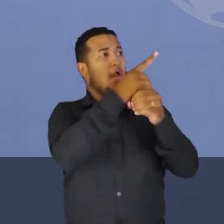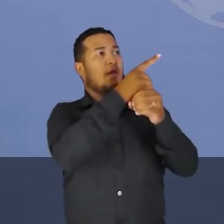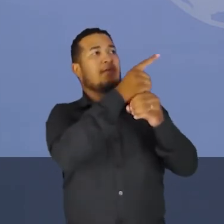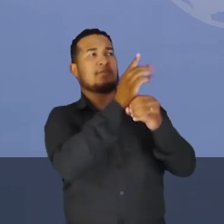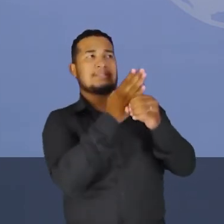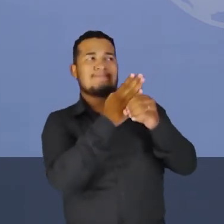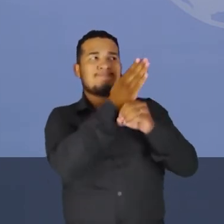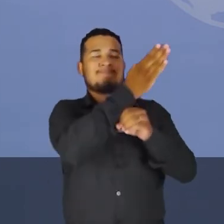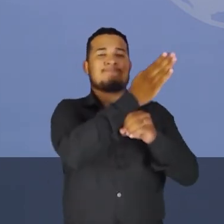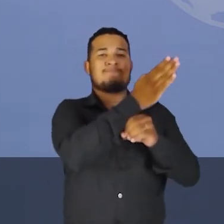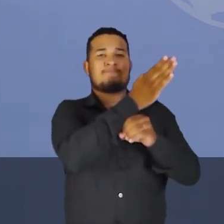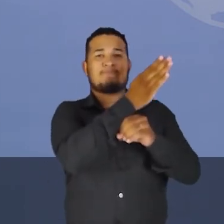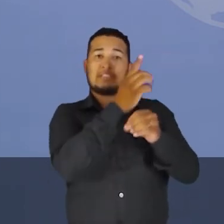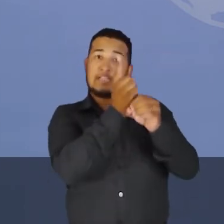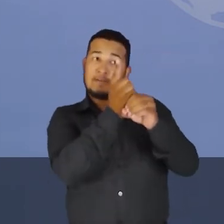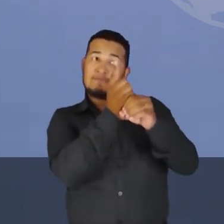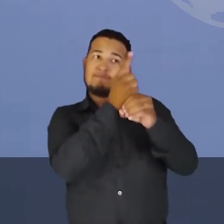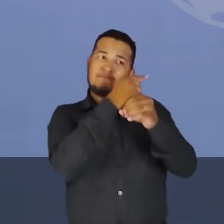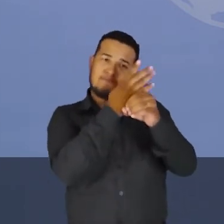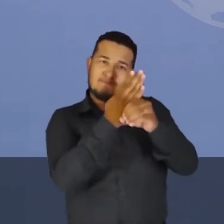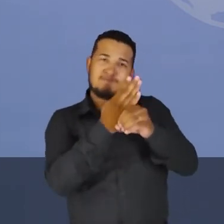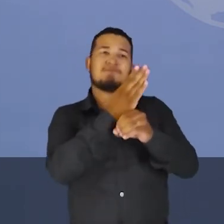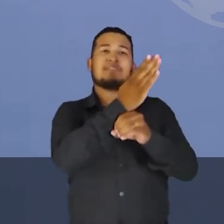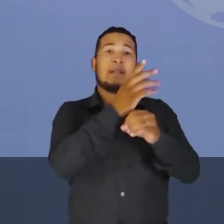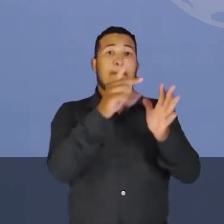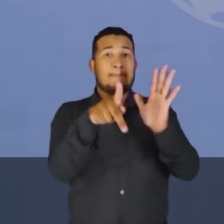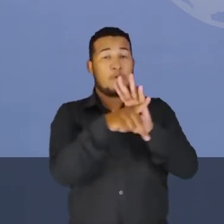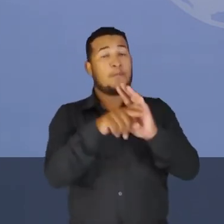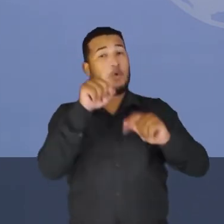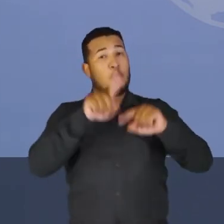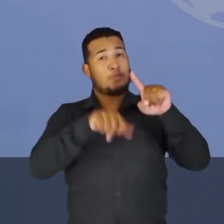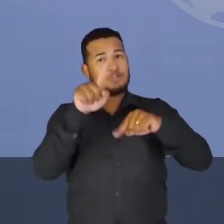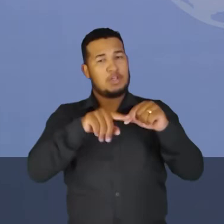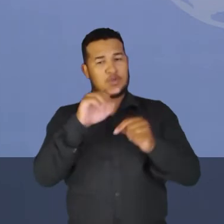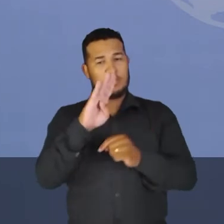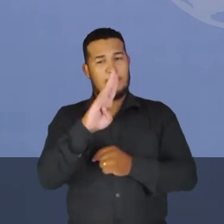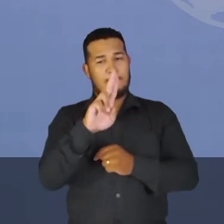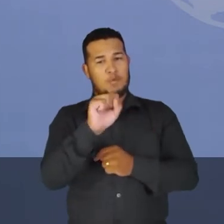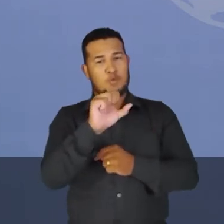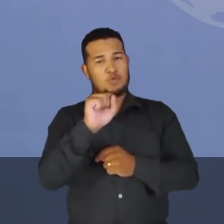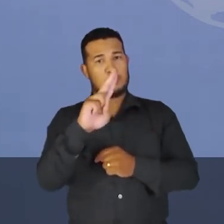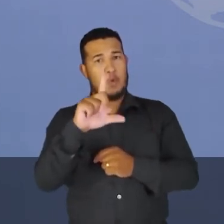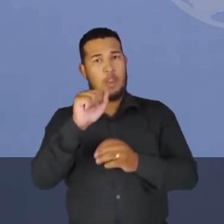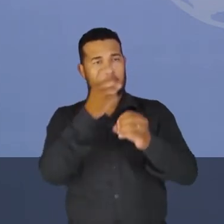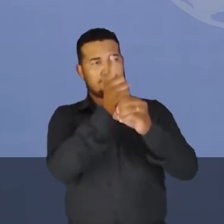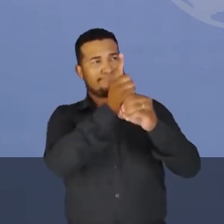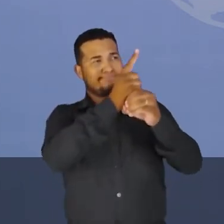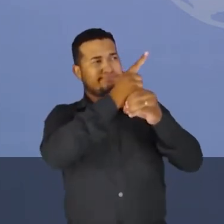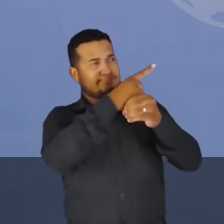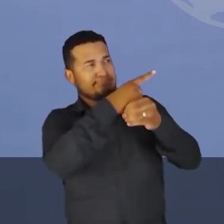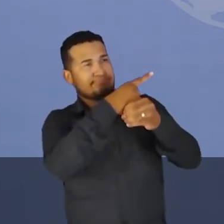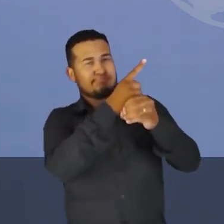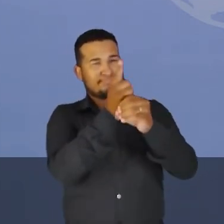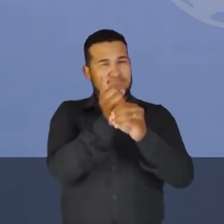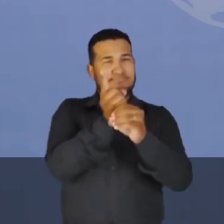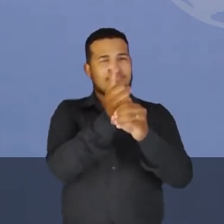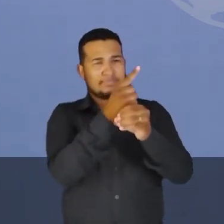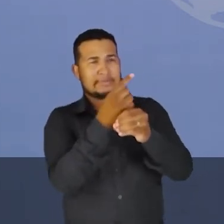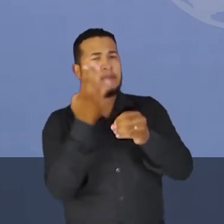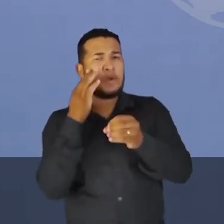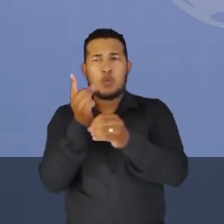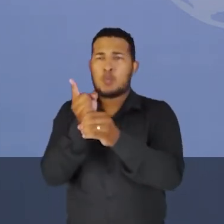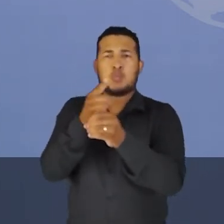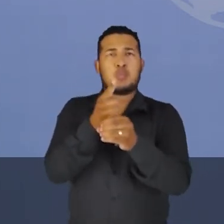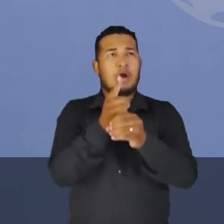E é justamente essa direção e sentido assumido pela bússola que nós estamos aqui utilizando